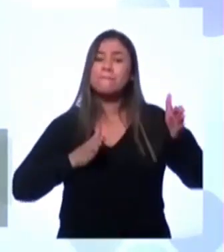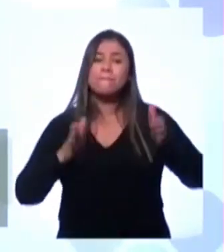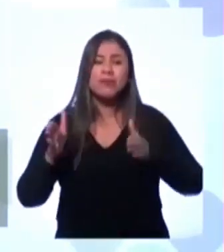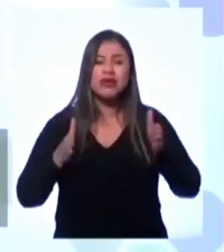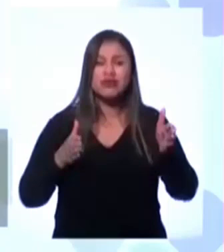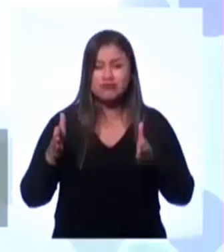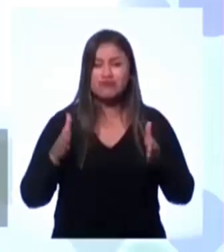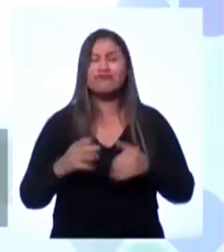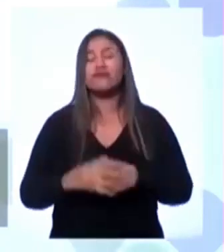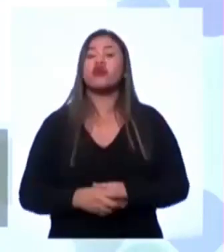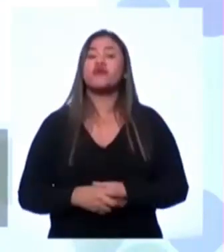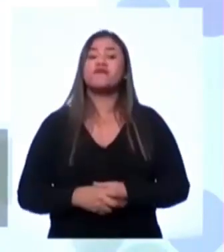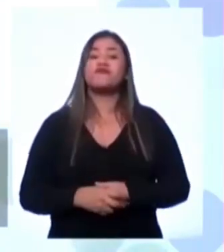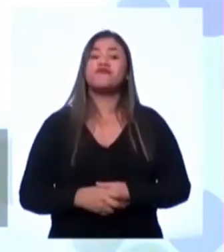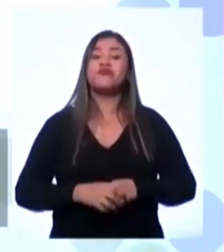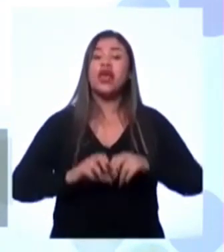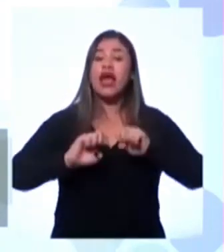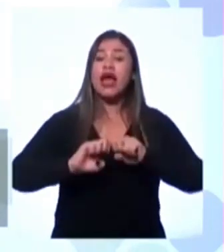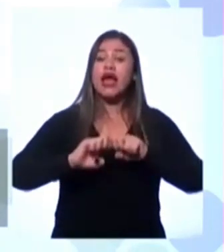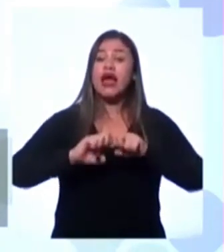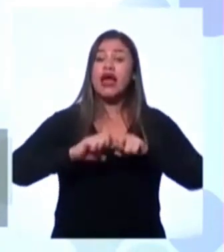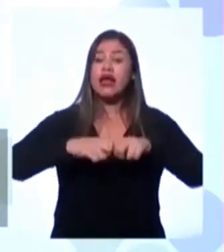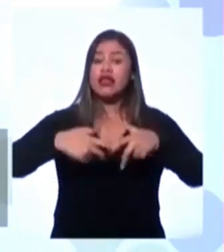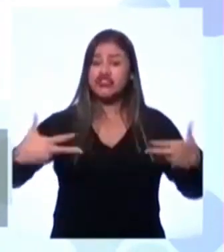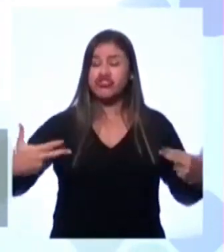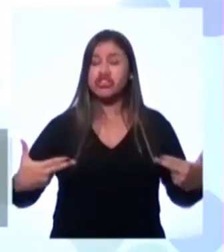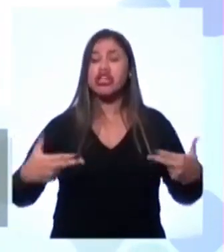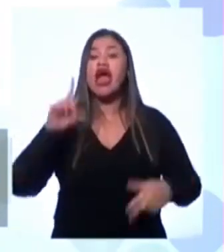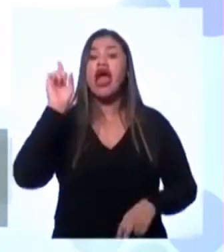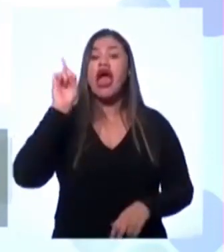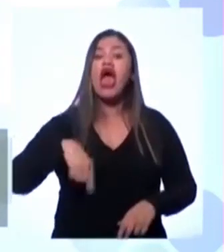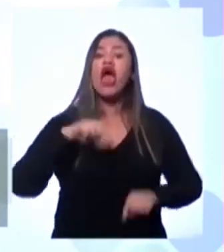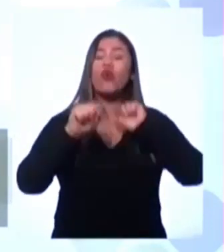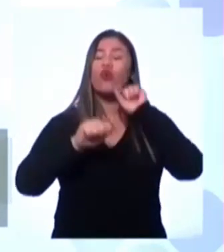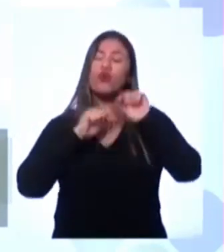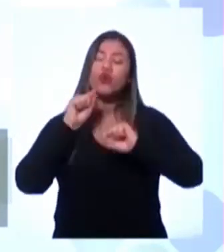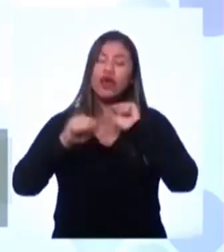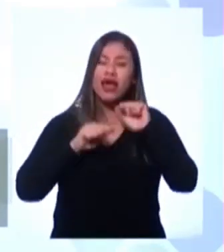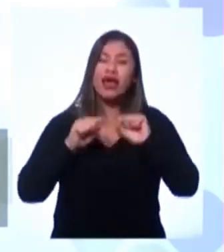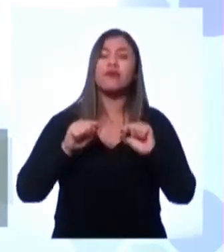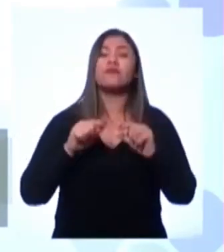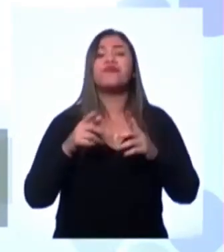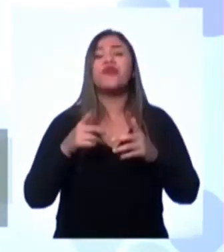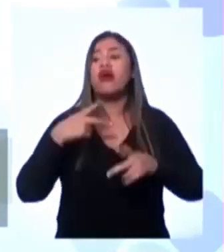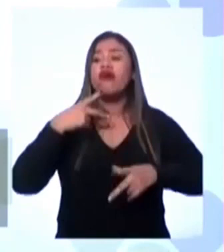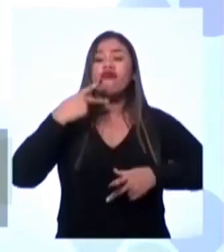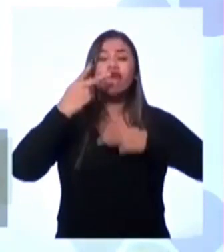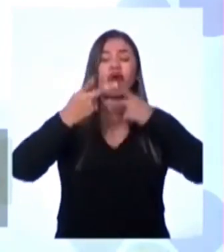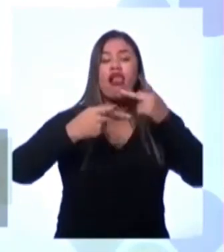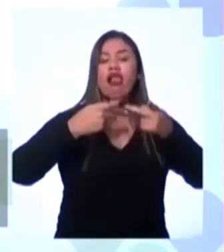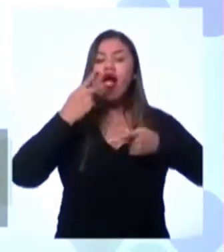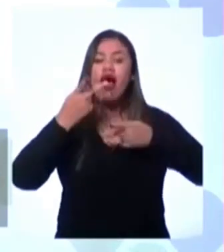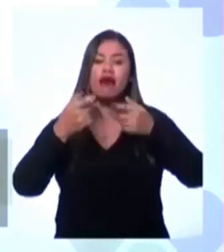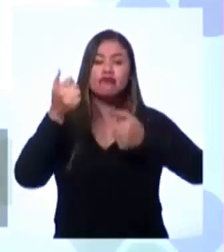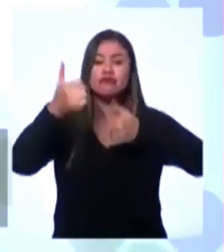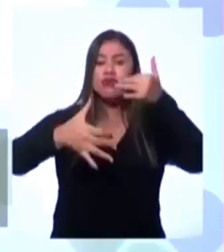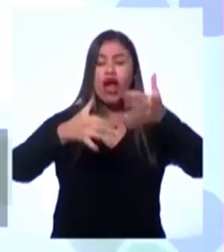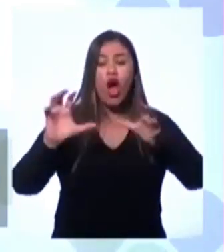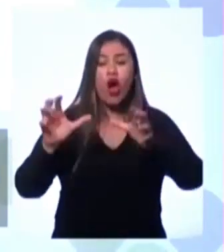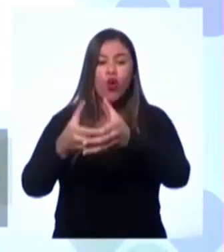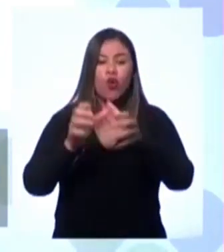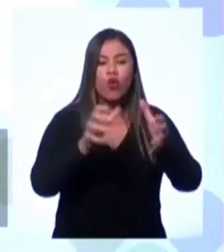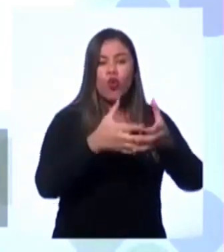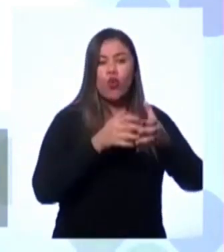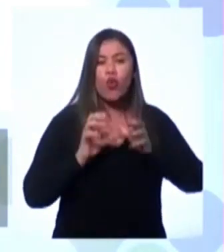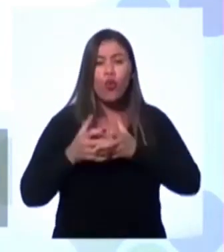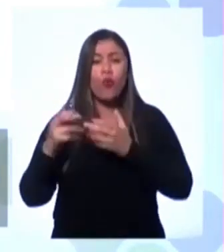tempo. A etnia é uma maneira de contar sobre as semelhanças de um determinado grupo. Então, nós vamos ver